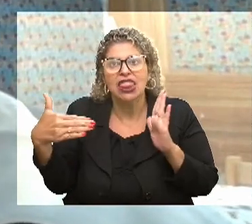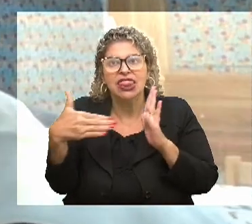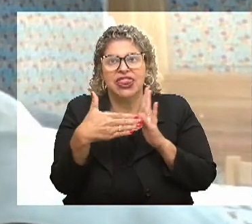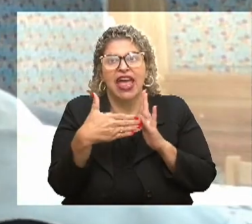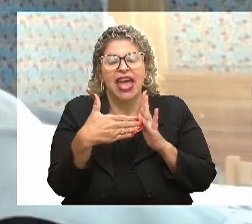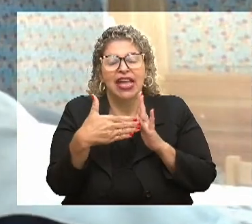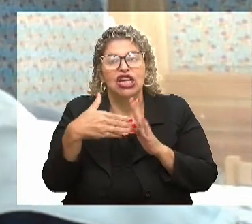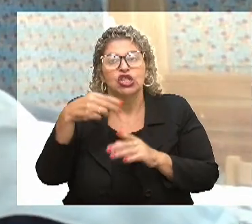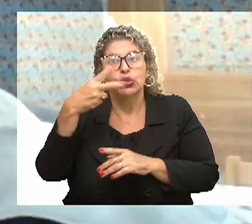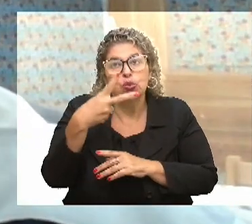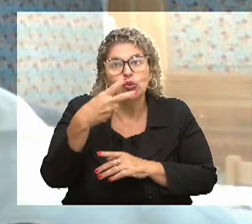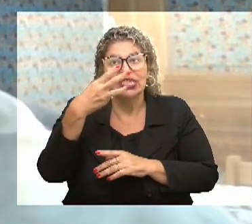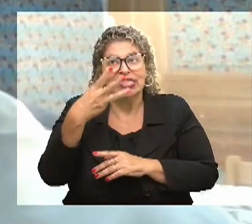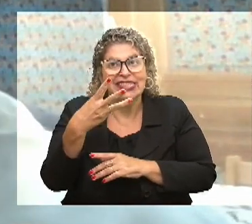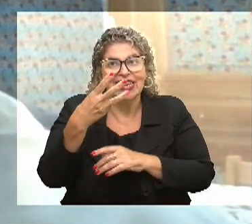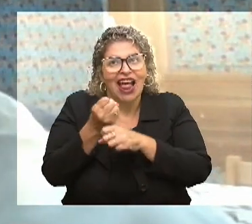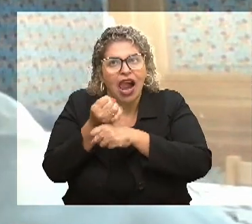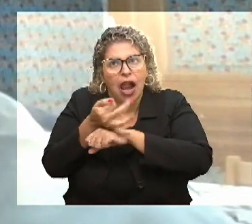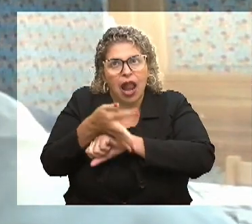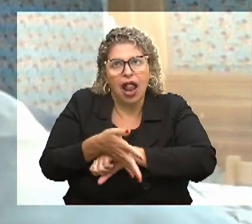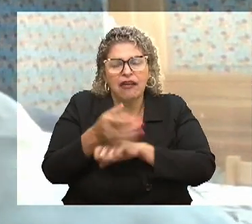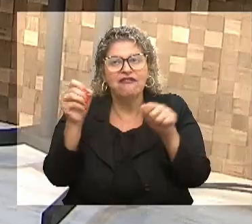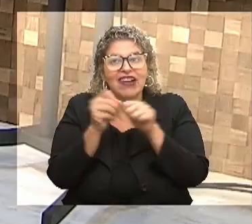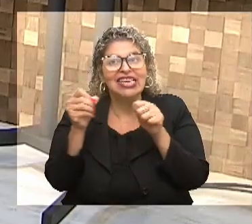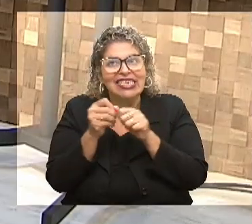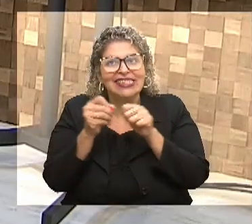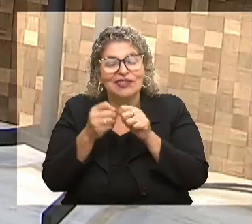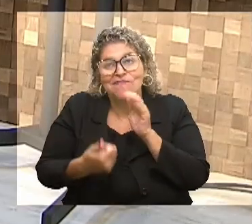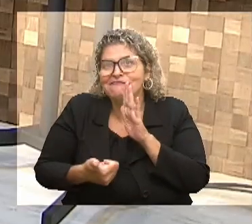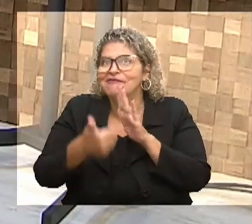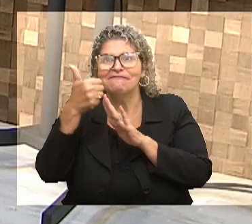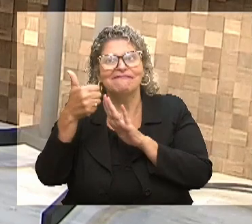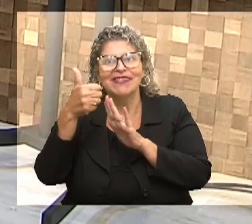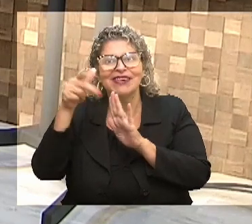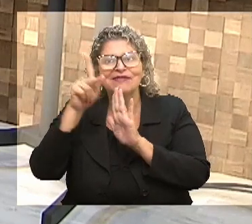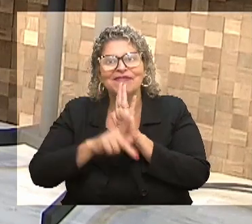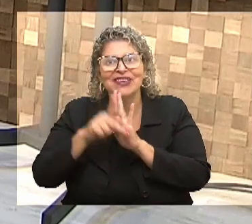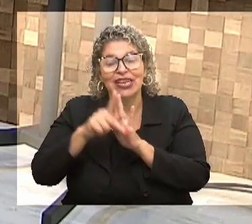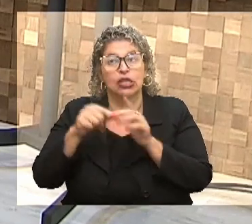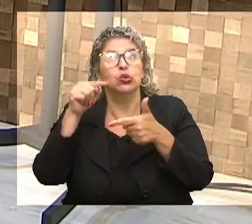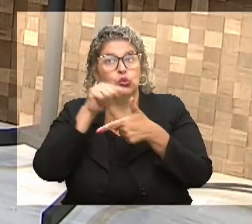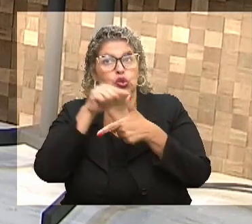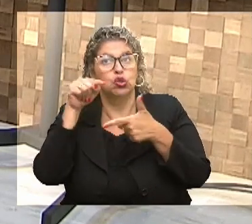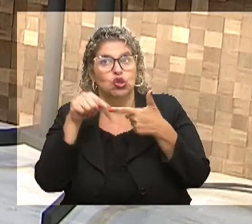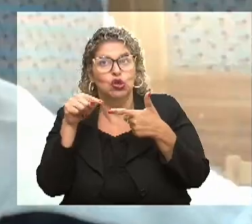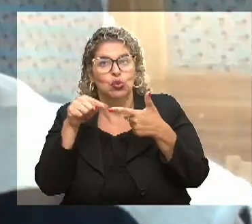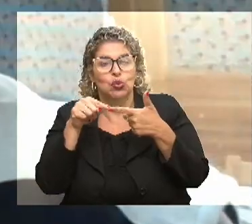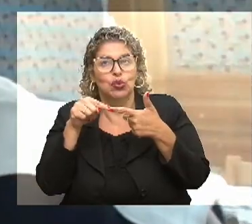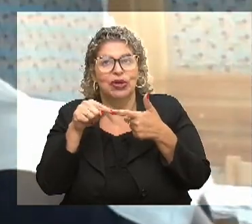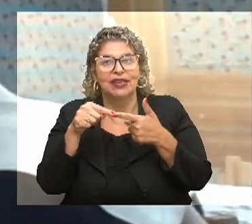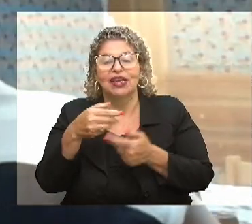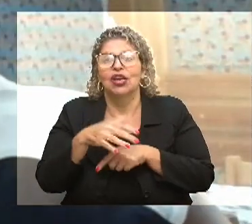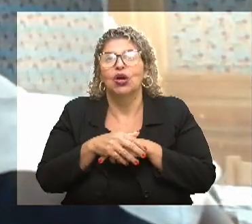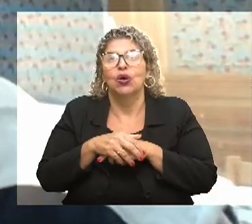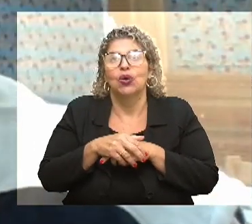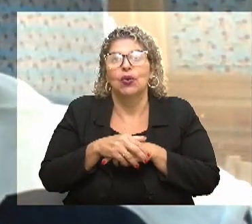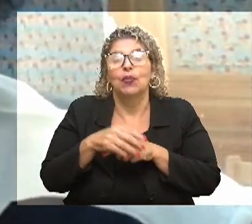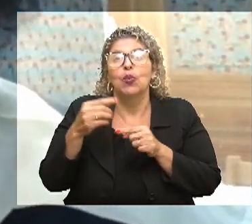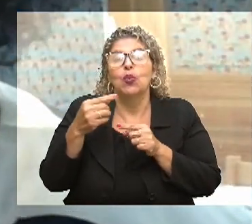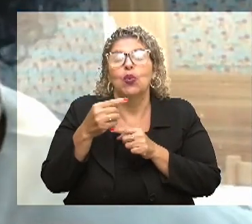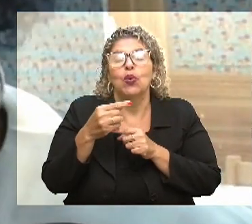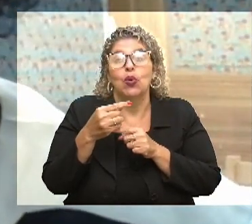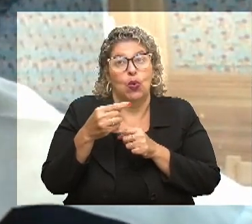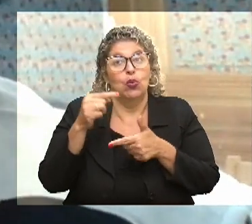fazendo as máscaras. Então, nós tínhamos esse primeiro projeto. O segundo projeto foi orgulhizado aí. E por quê?